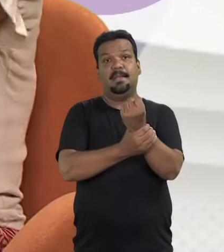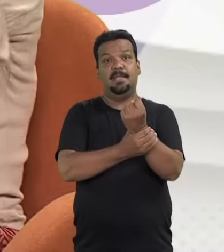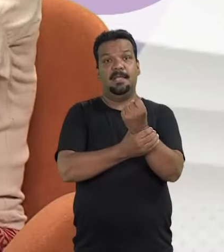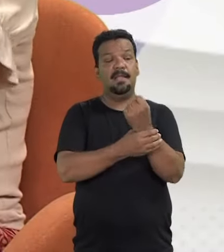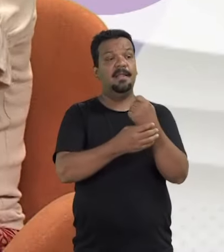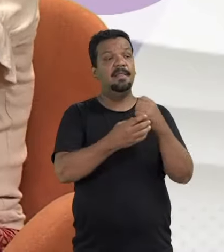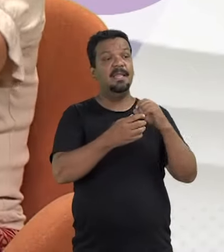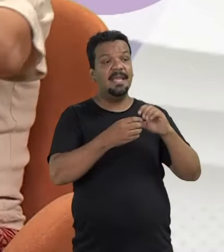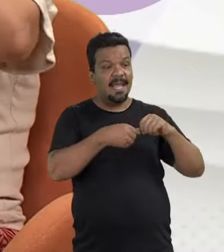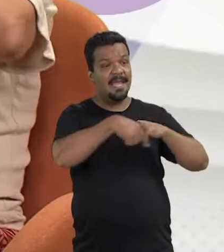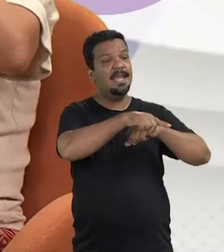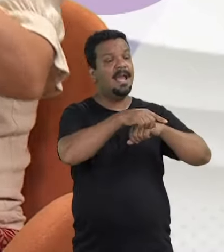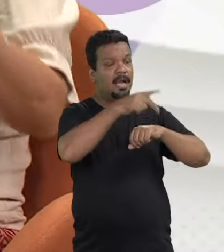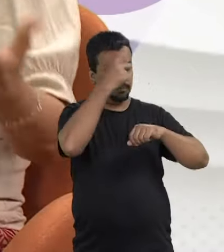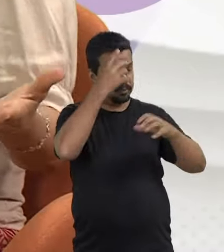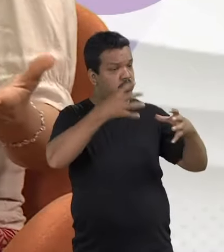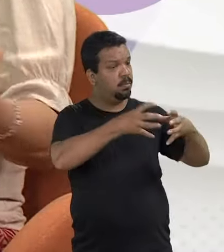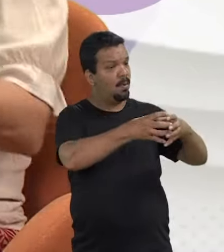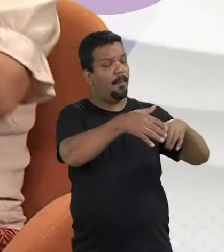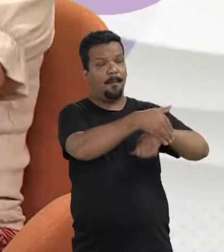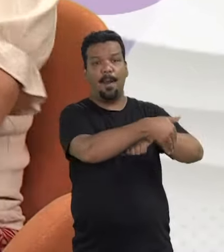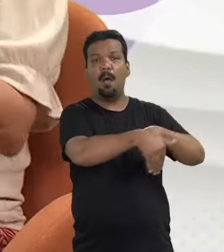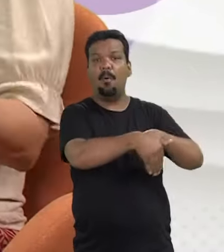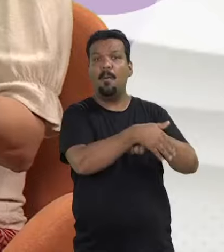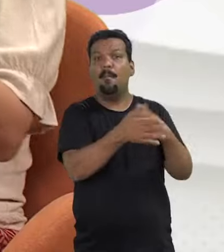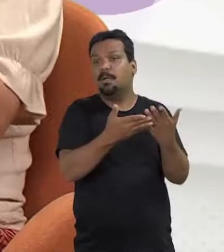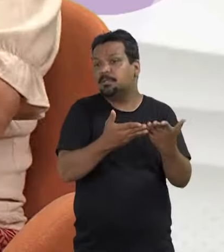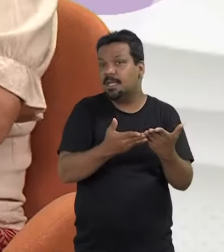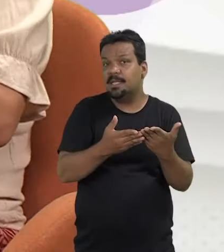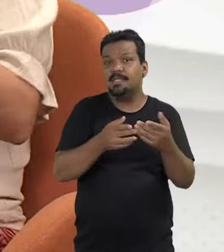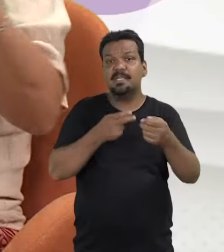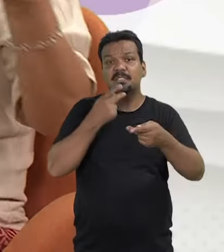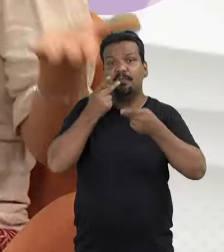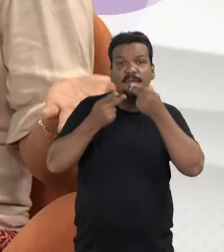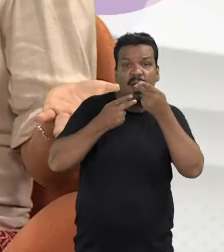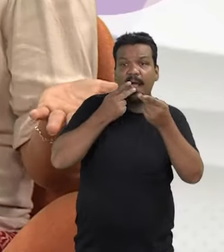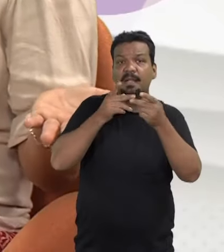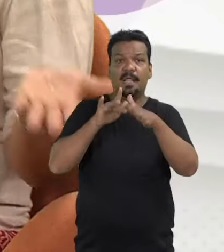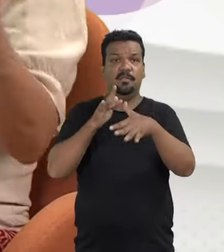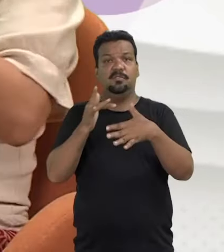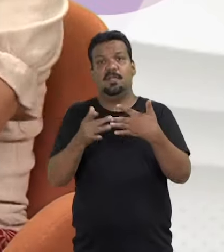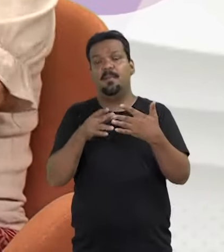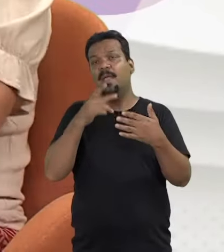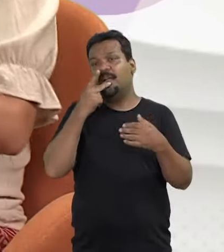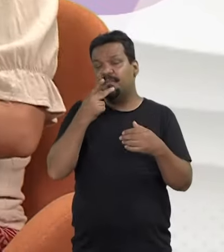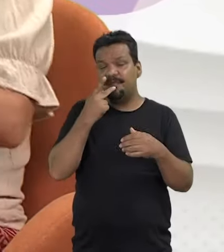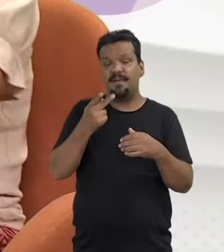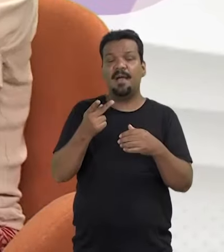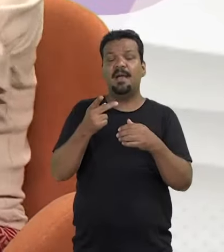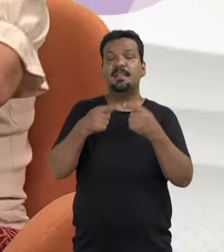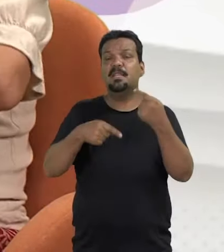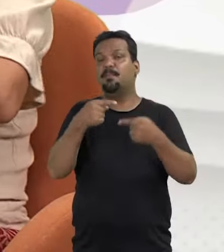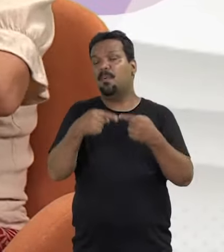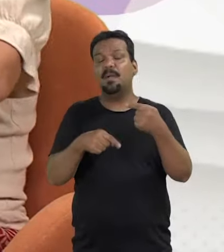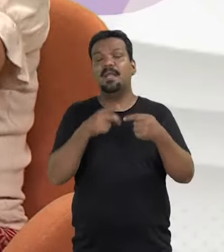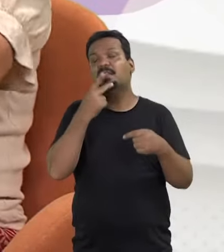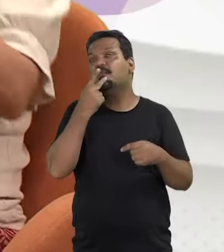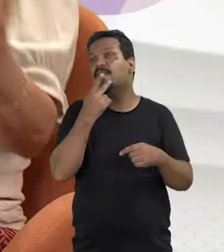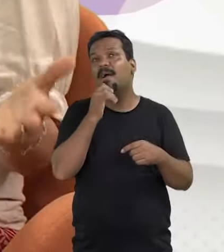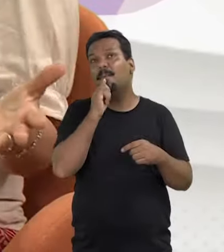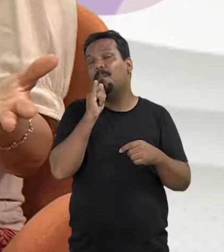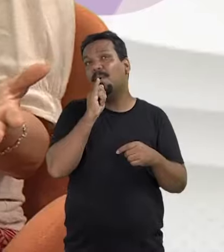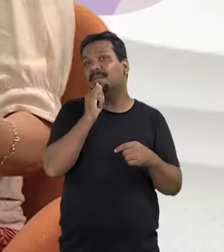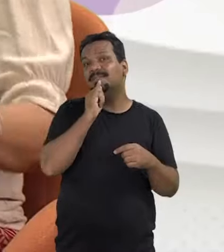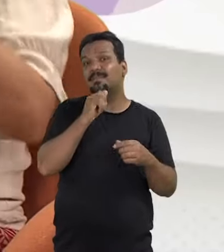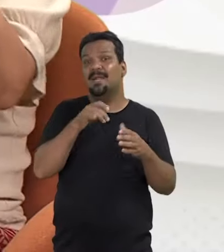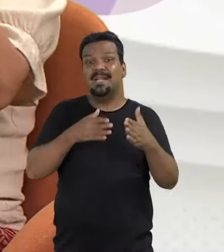botar a tua campanha na rua. São muitos relatos, mas cadê esses relatos na mídia? Quando a gente fala de política no caderno de política, a gente não